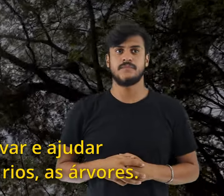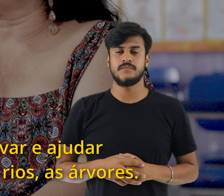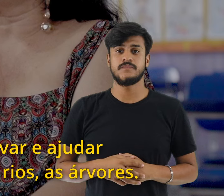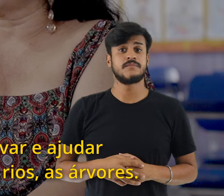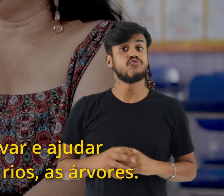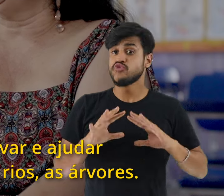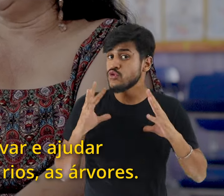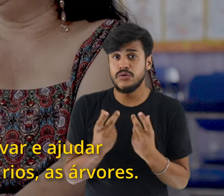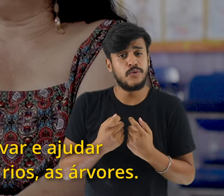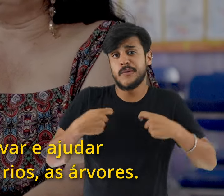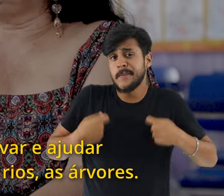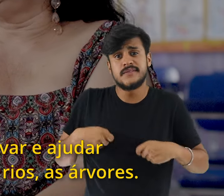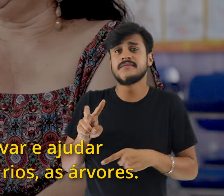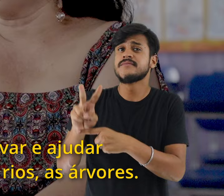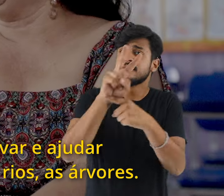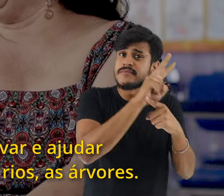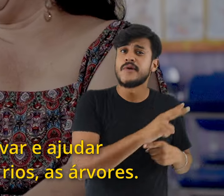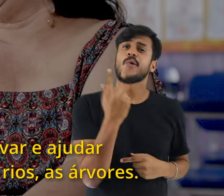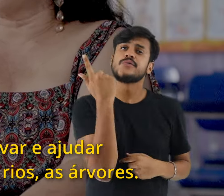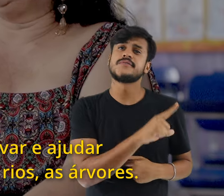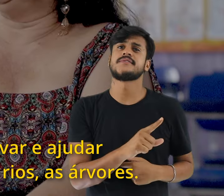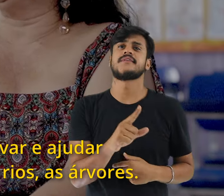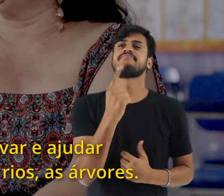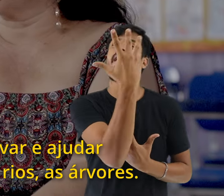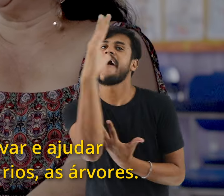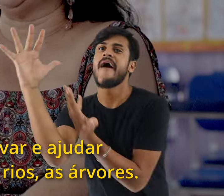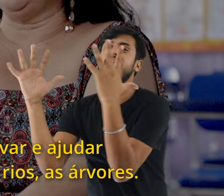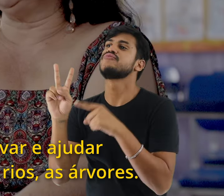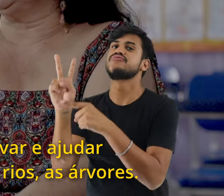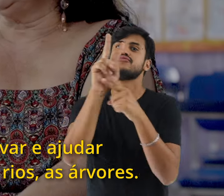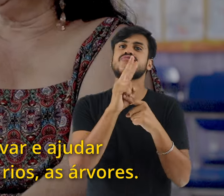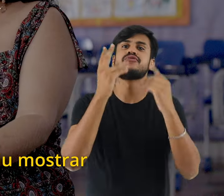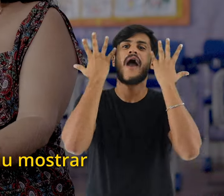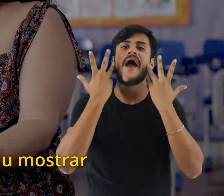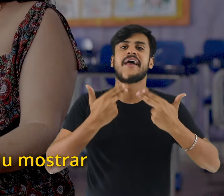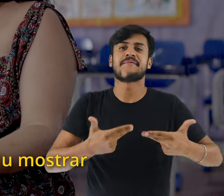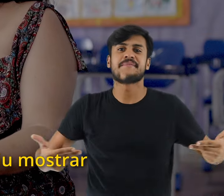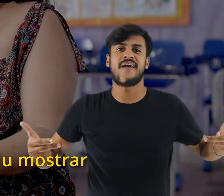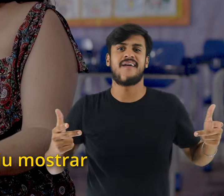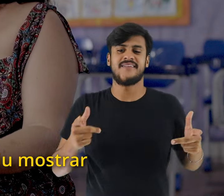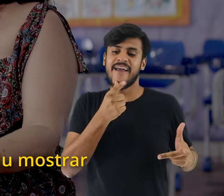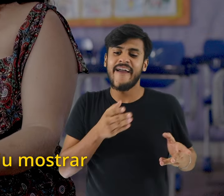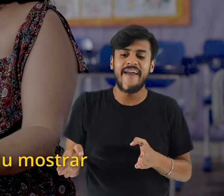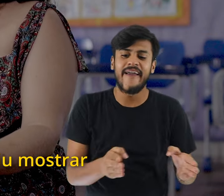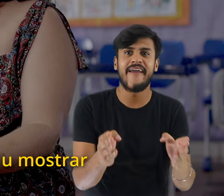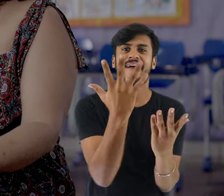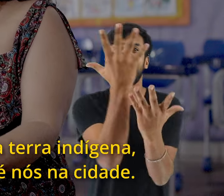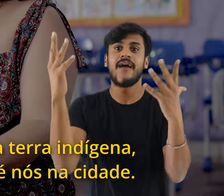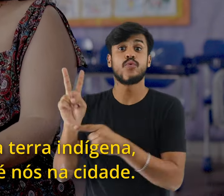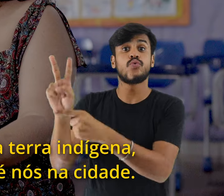preservar e ajudar a manter a flora, a fauna, os rios, as árvores. Como a gente conseguiu mostrar